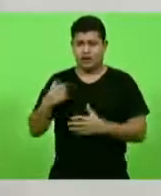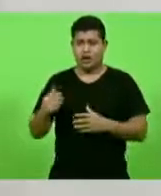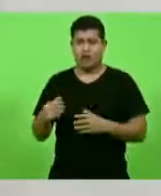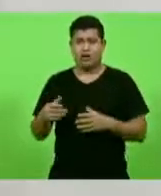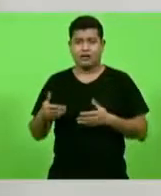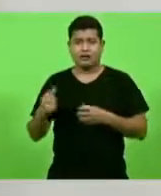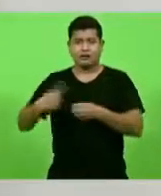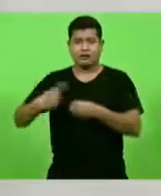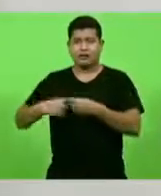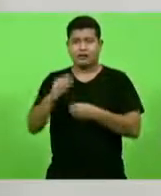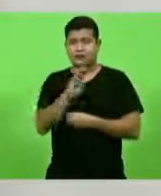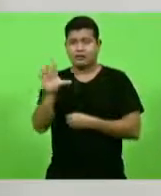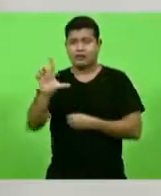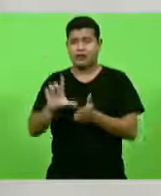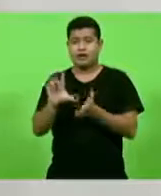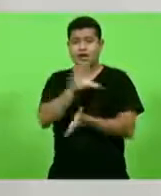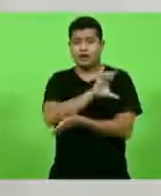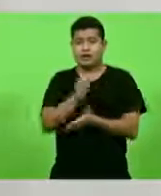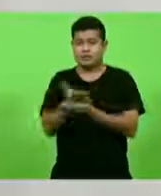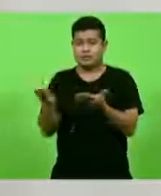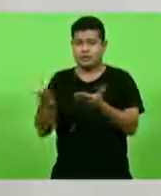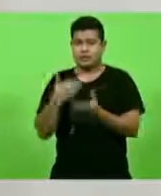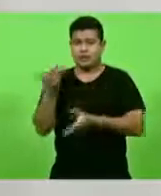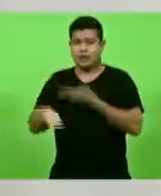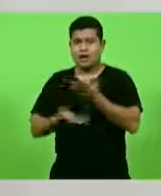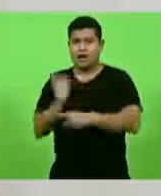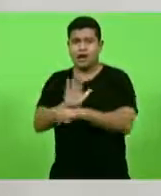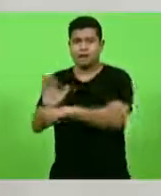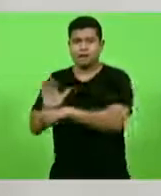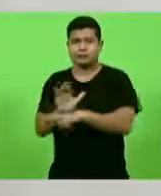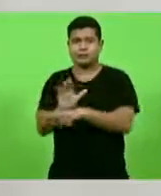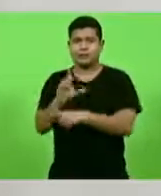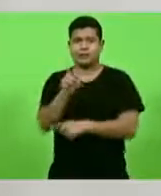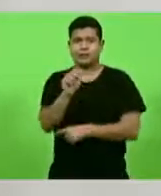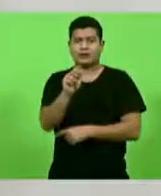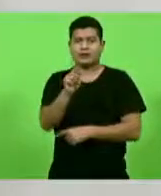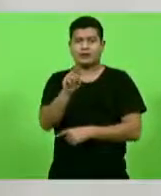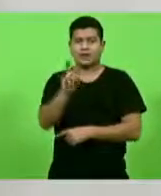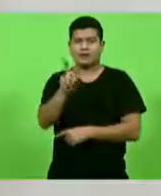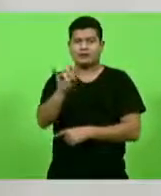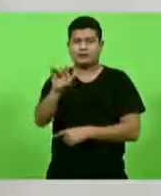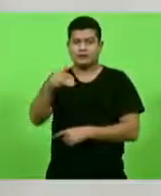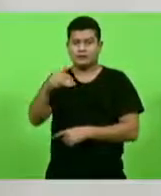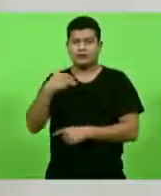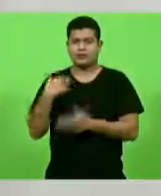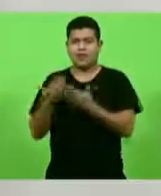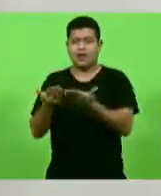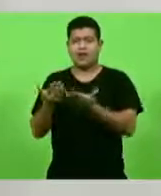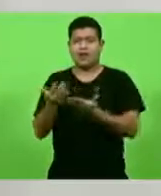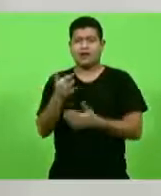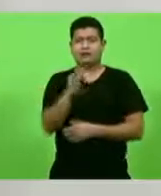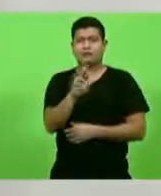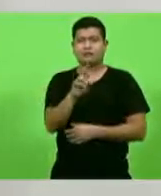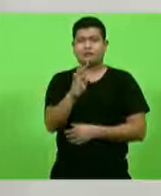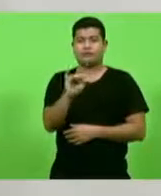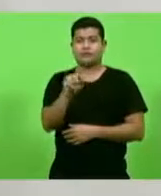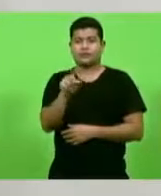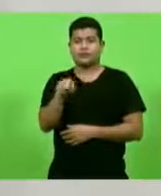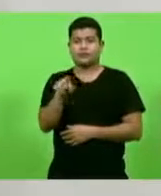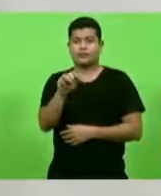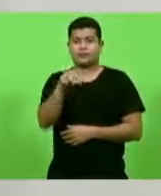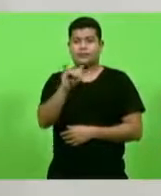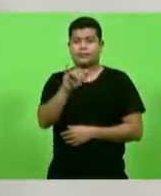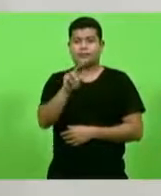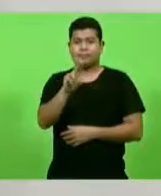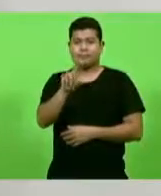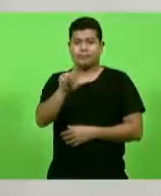Darwin e de desenvolver outras importantes pesquisas, Fritz Müller foi colono, cultivou a terra e